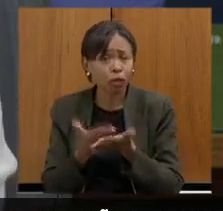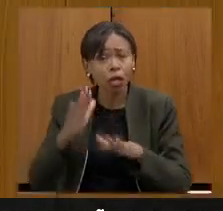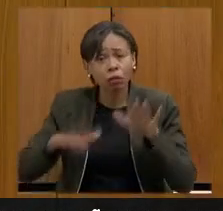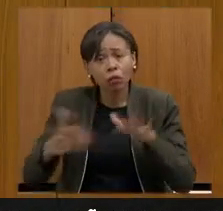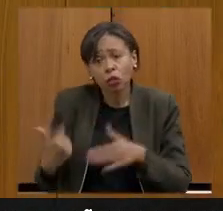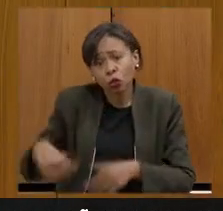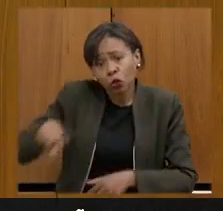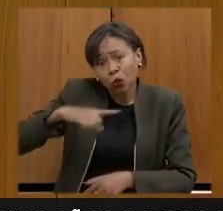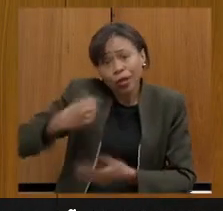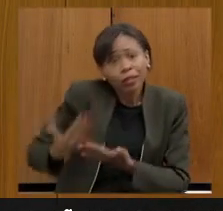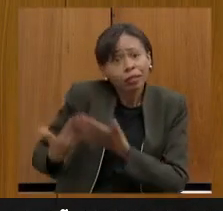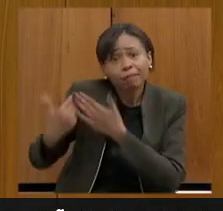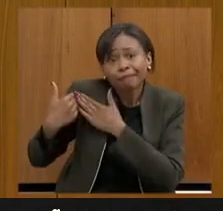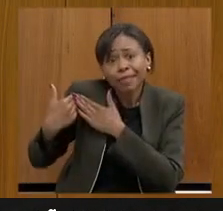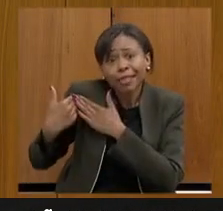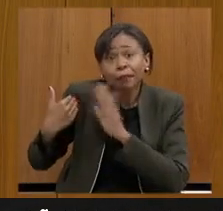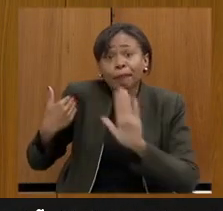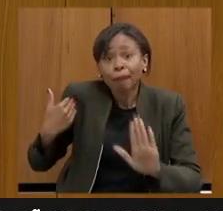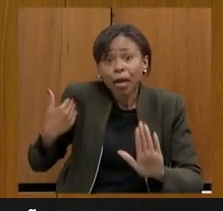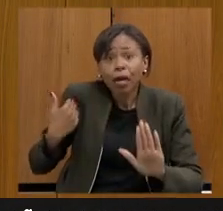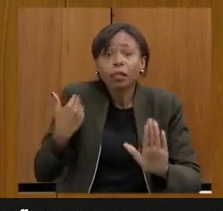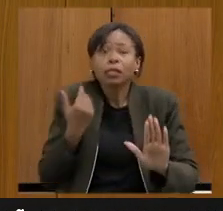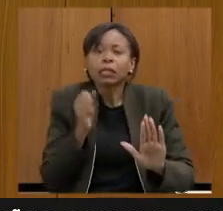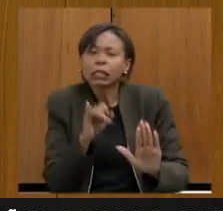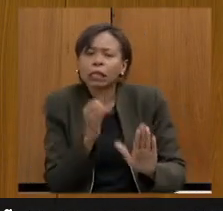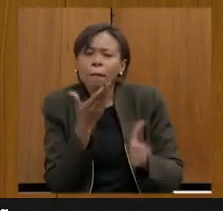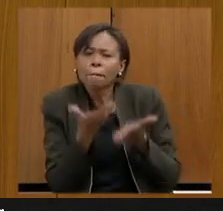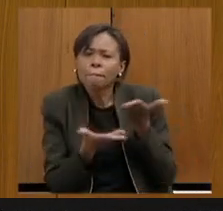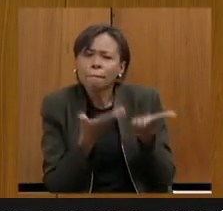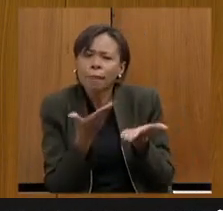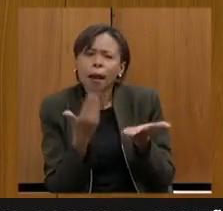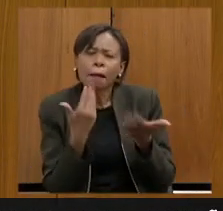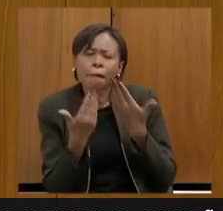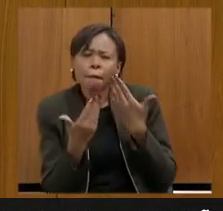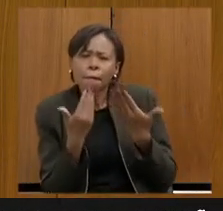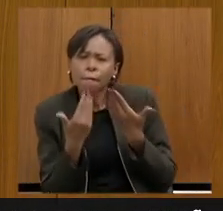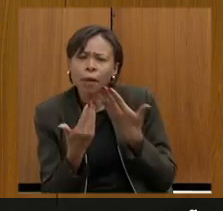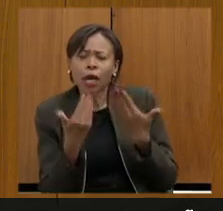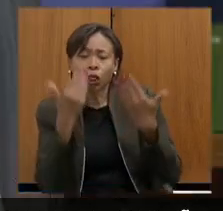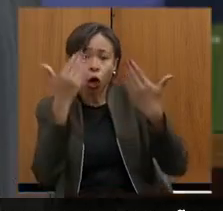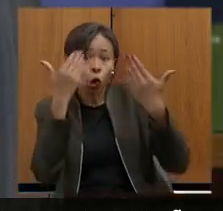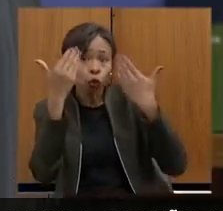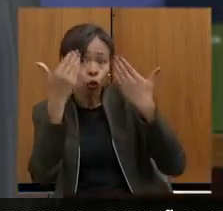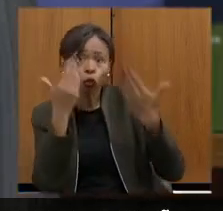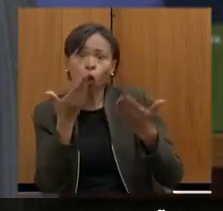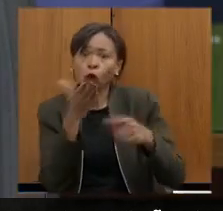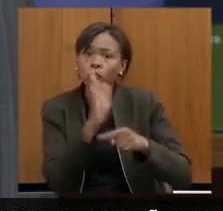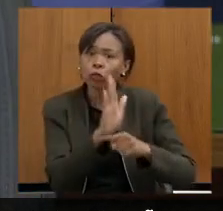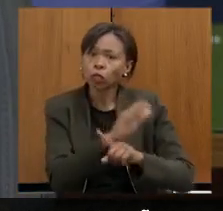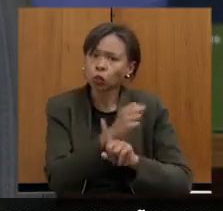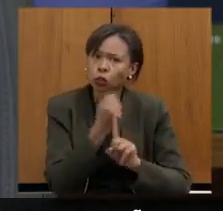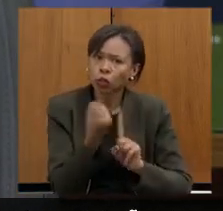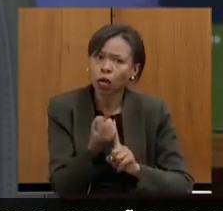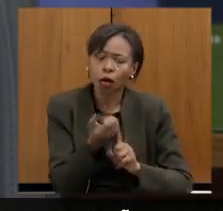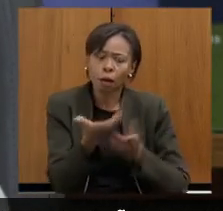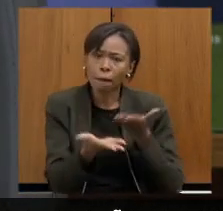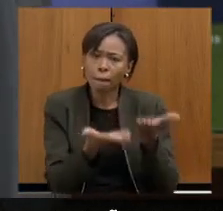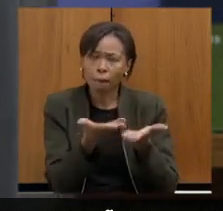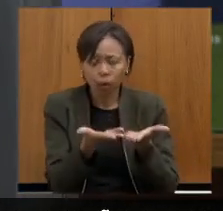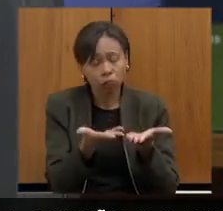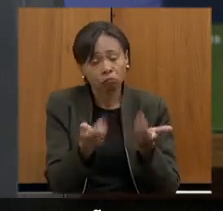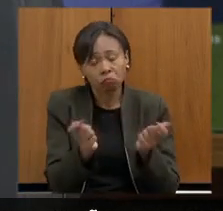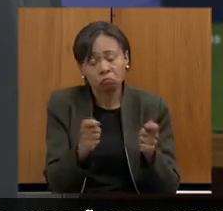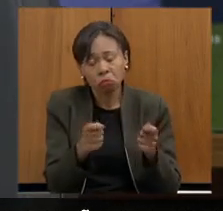uma conversa que um trabalho mais aproximado de assistentes e psicólogos poderia já tratar